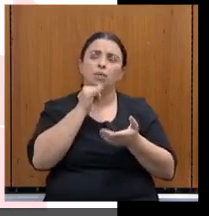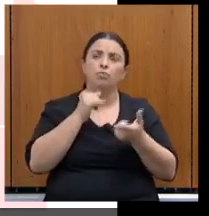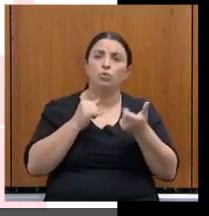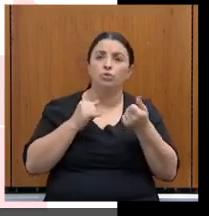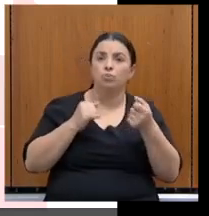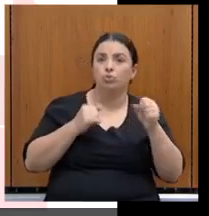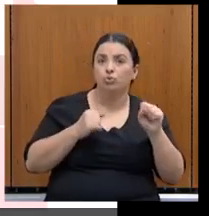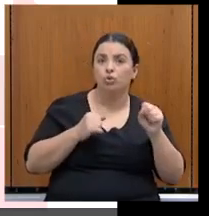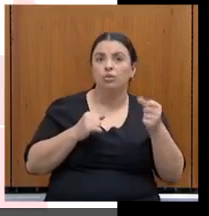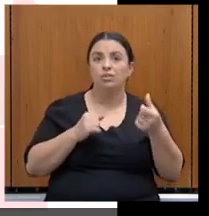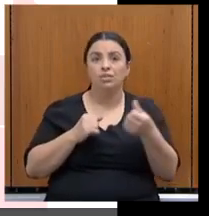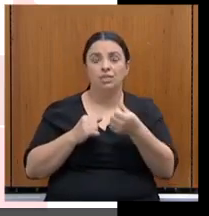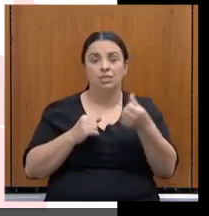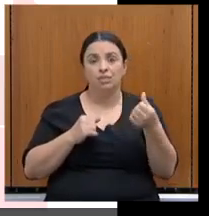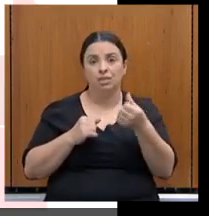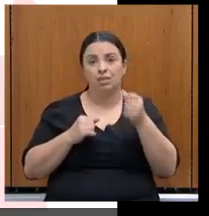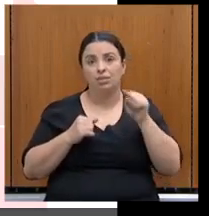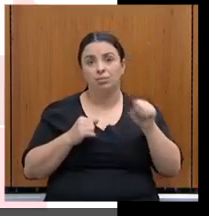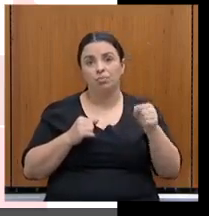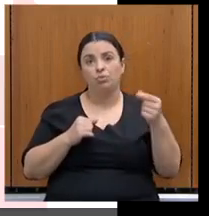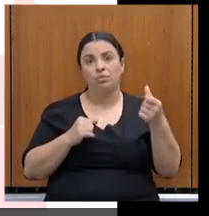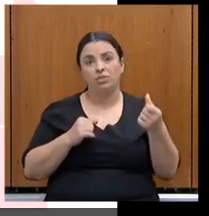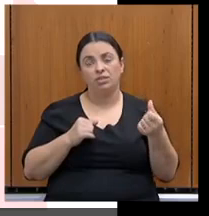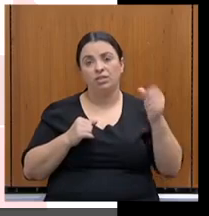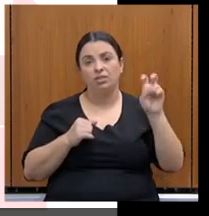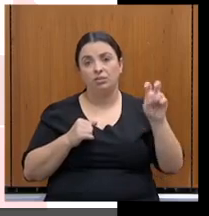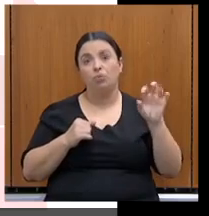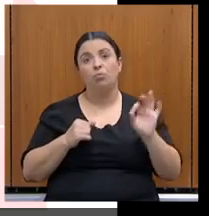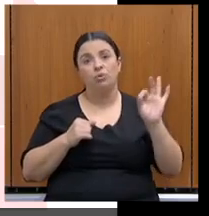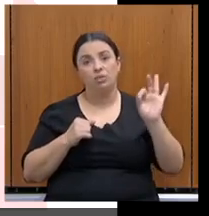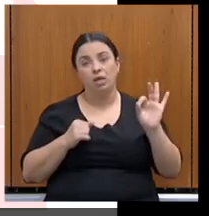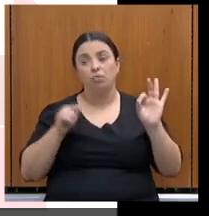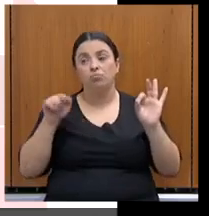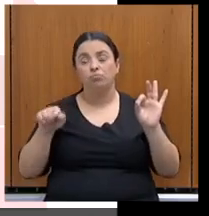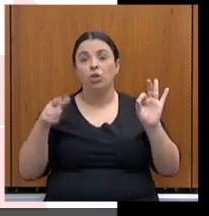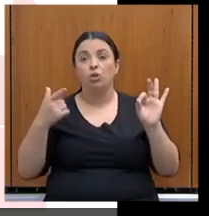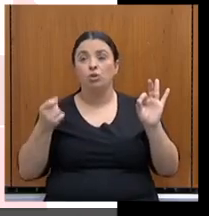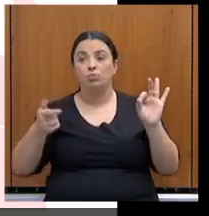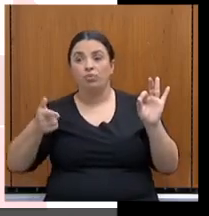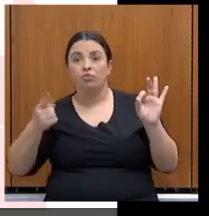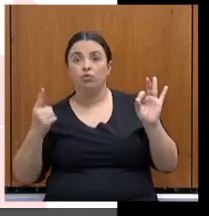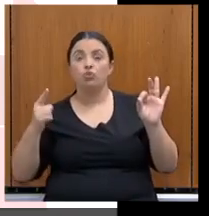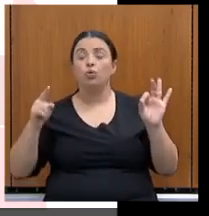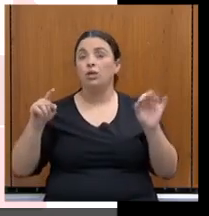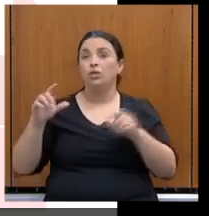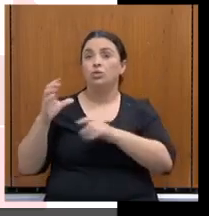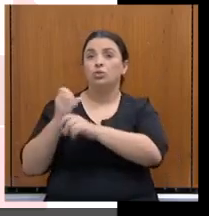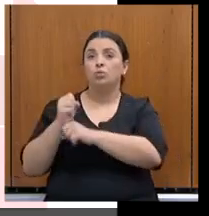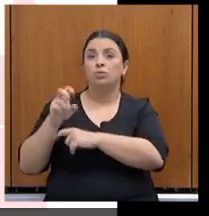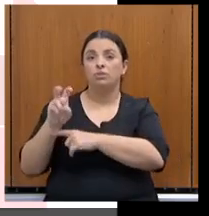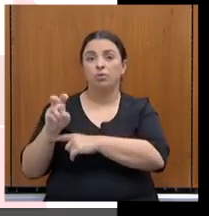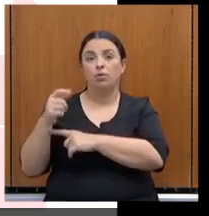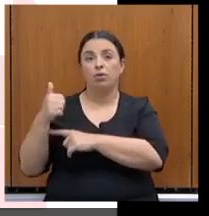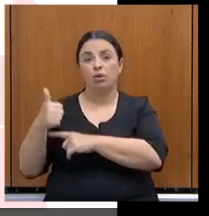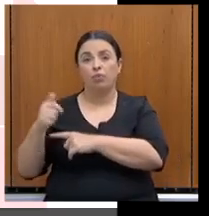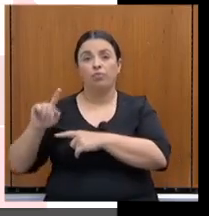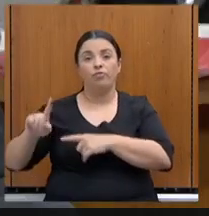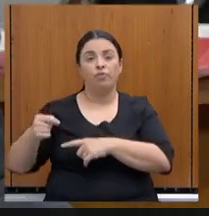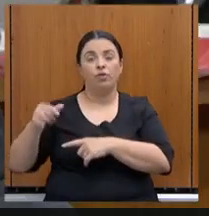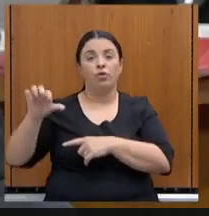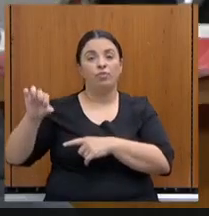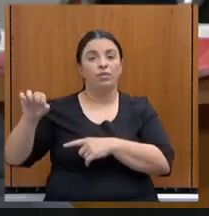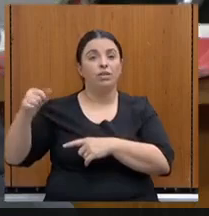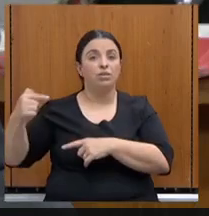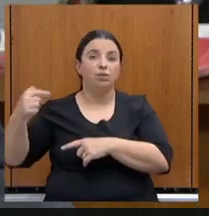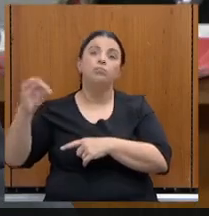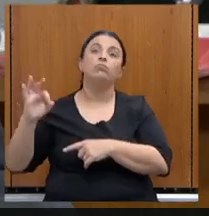de 66,65%, para um resultado de 51,97%, isso